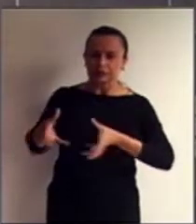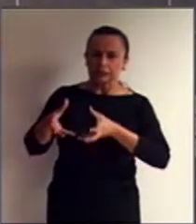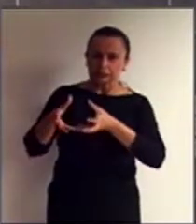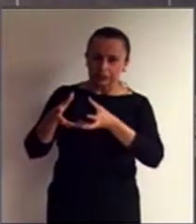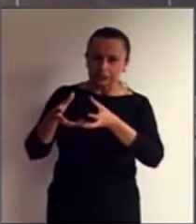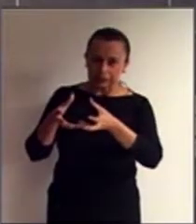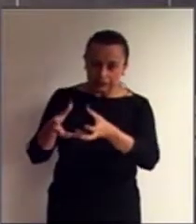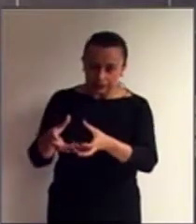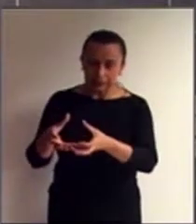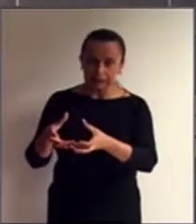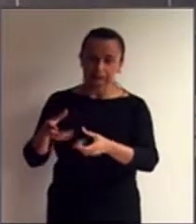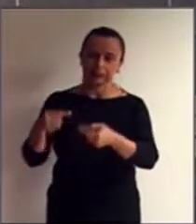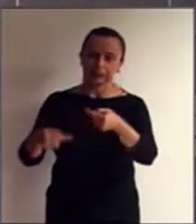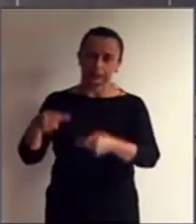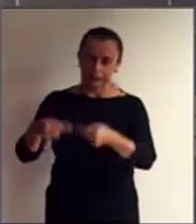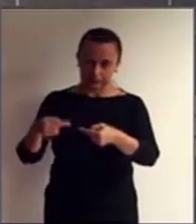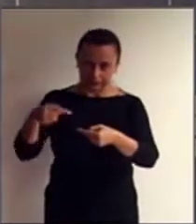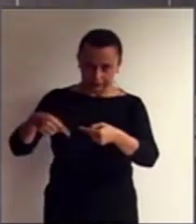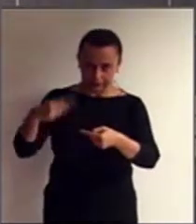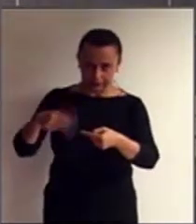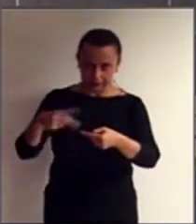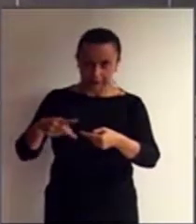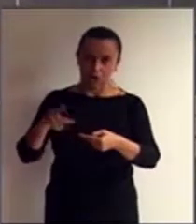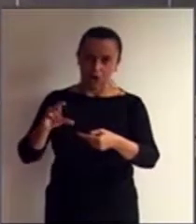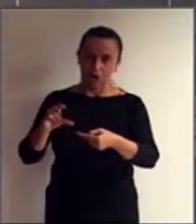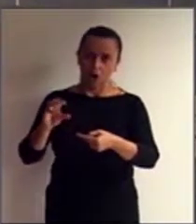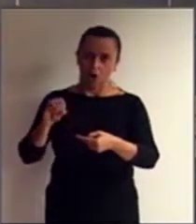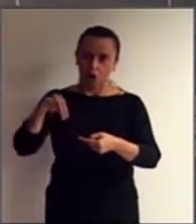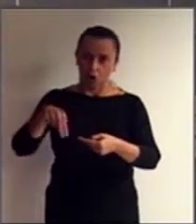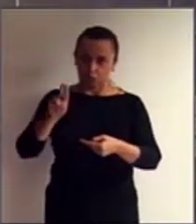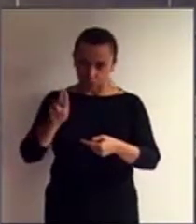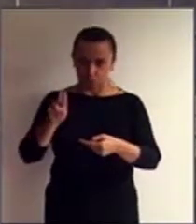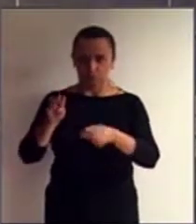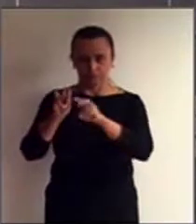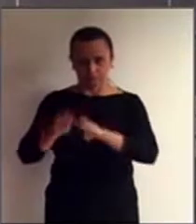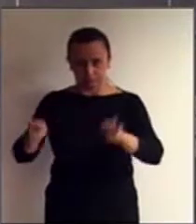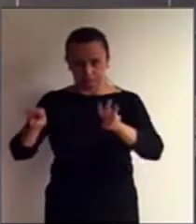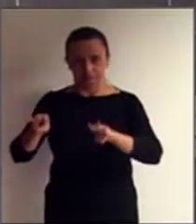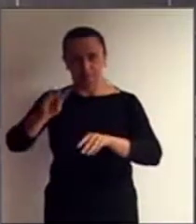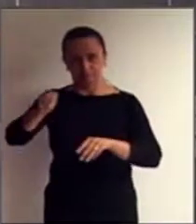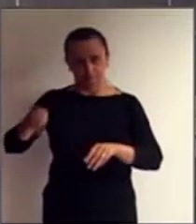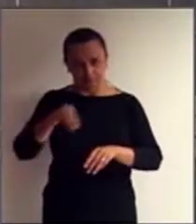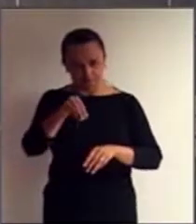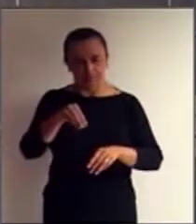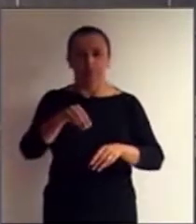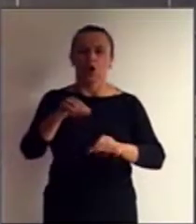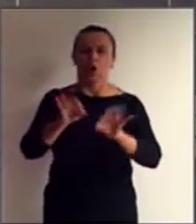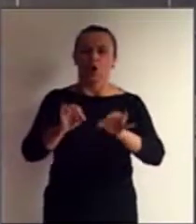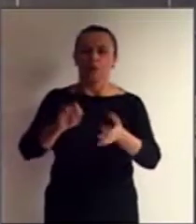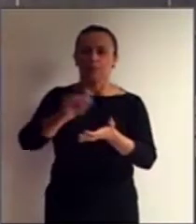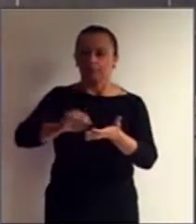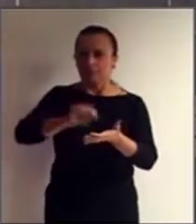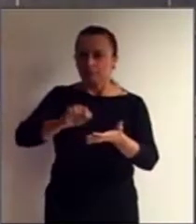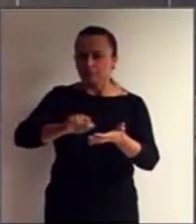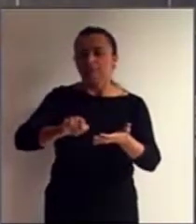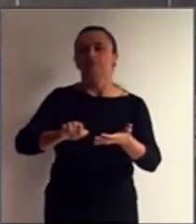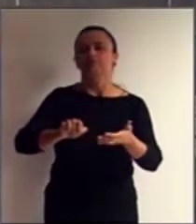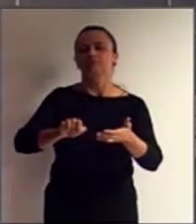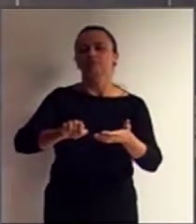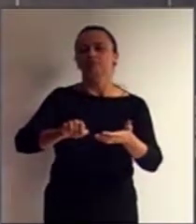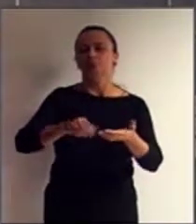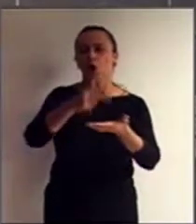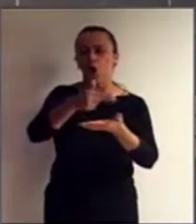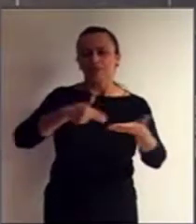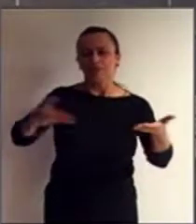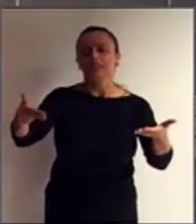o âmbito da ONU, para a discussão da Convenção sobre os Direitos da